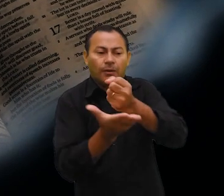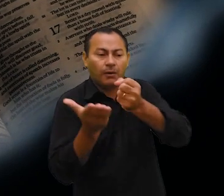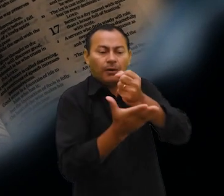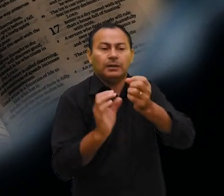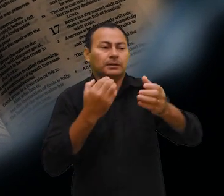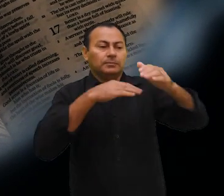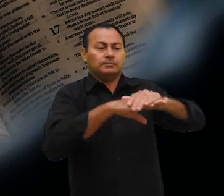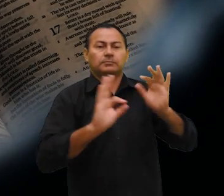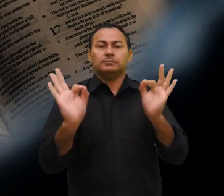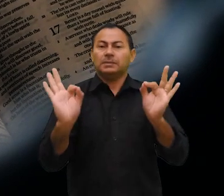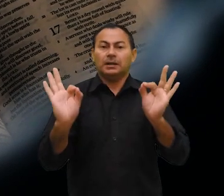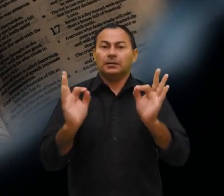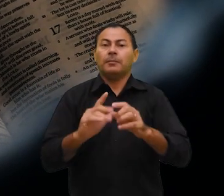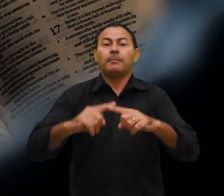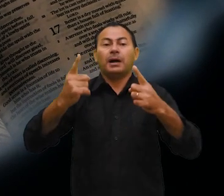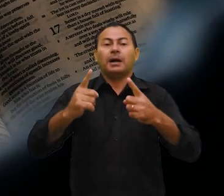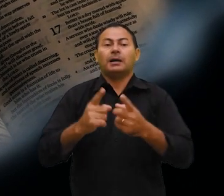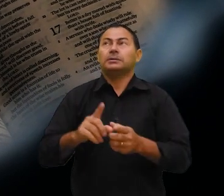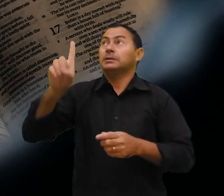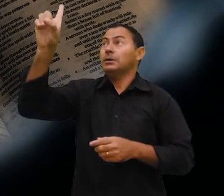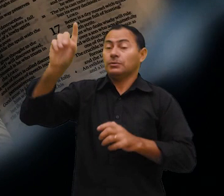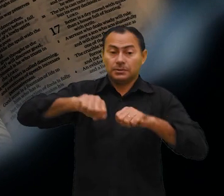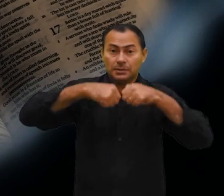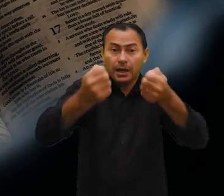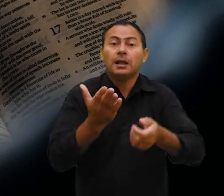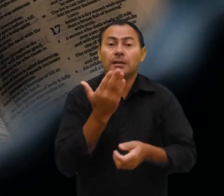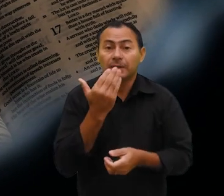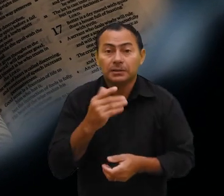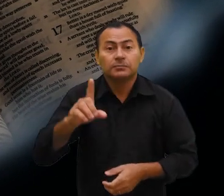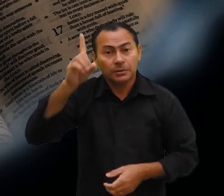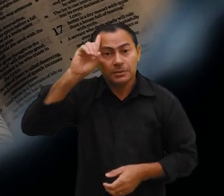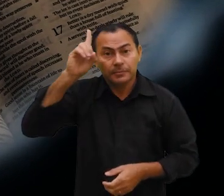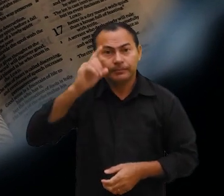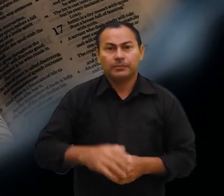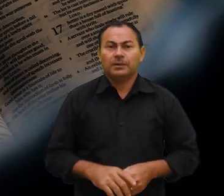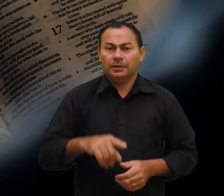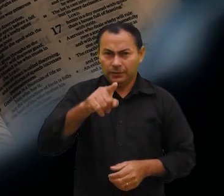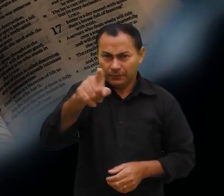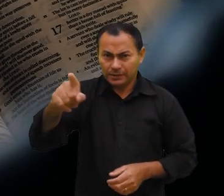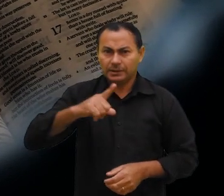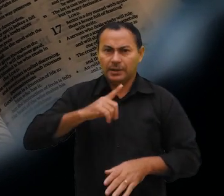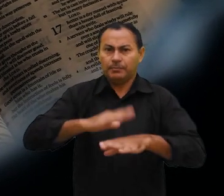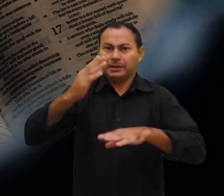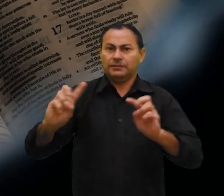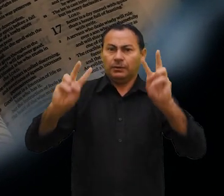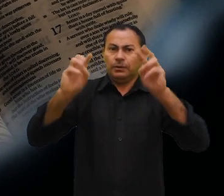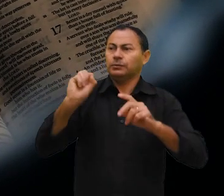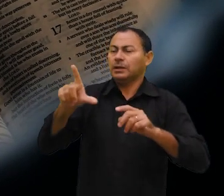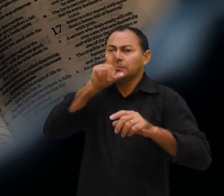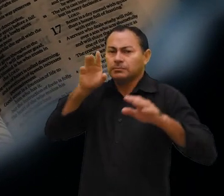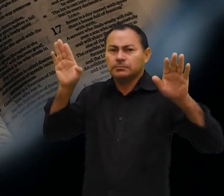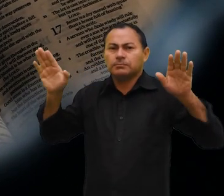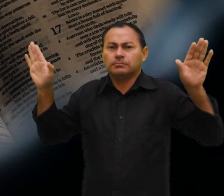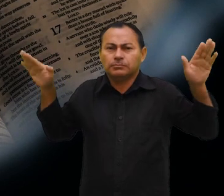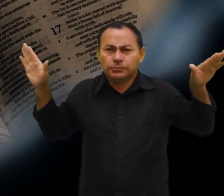colhem, nem armazenam em celeiros. Contudo, o Pai Celestial as alimenta. Não tem vocês muito mais valor do que elas?